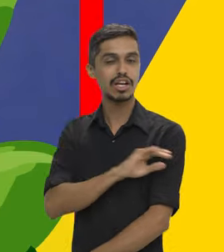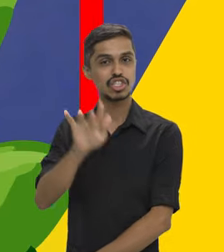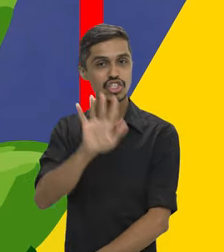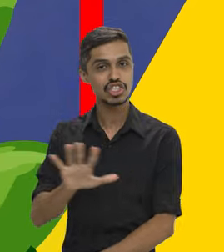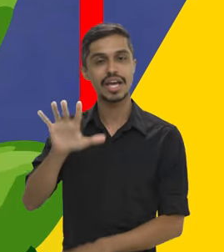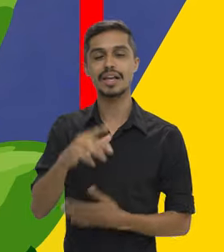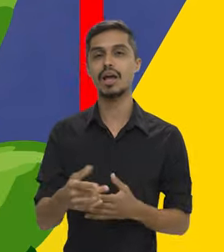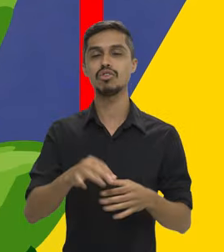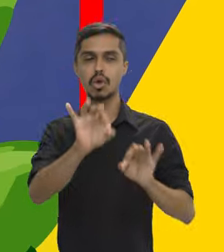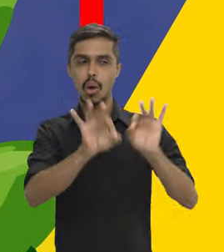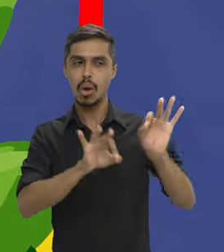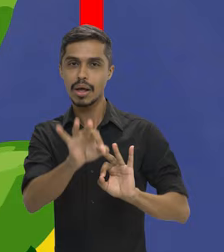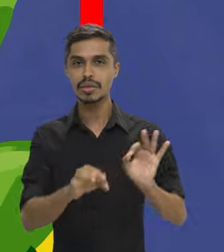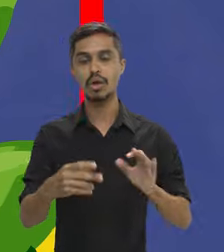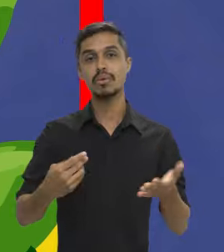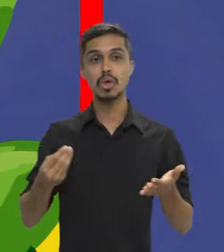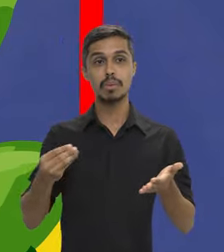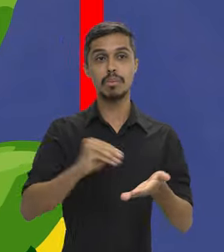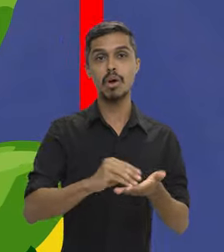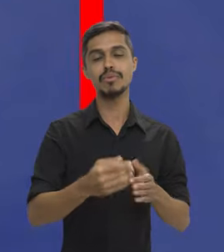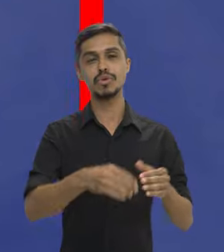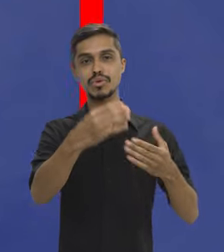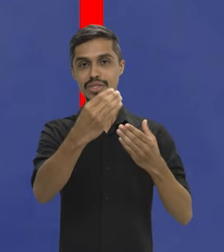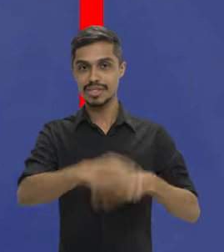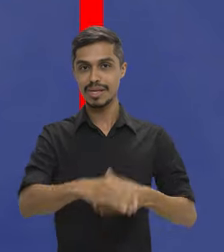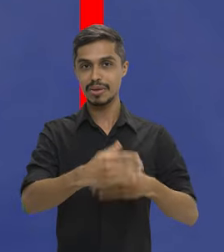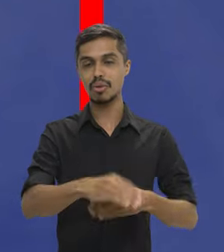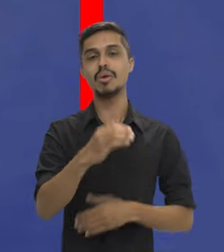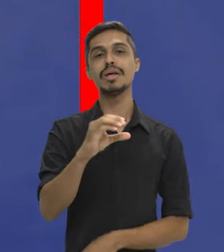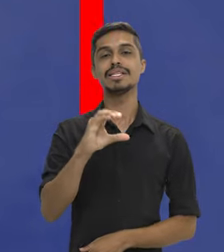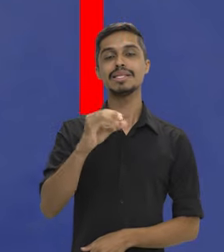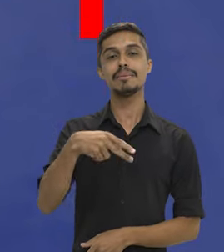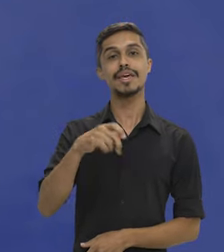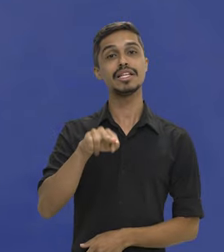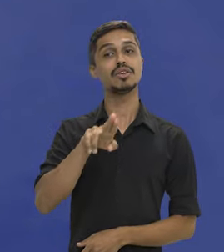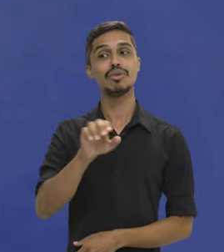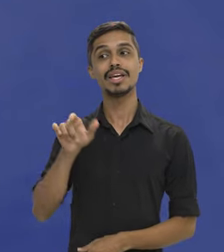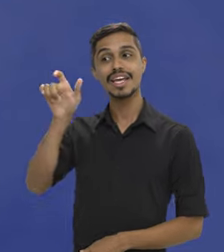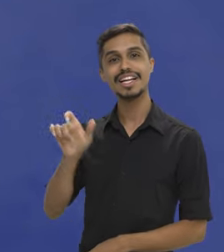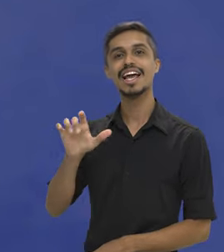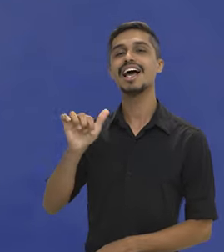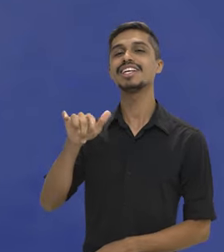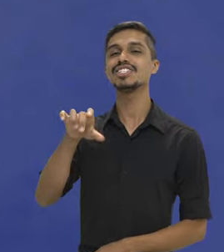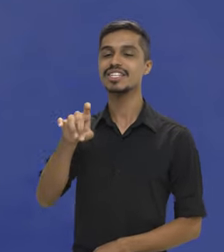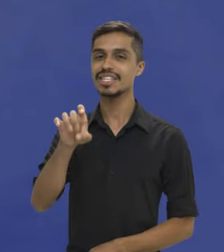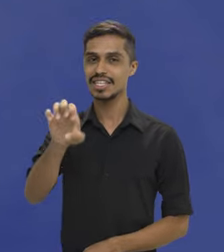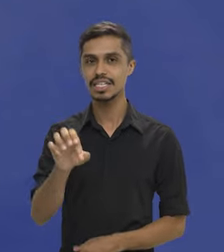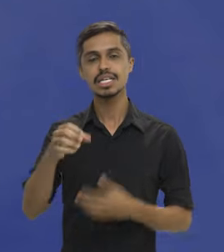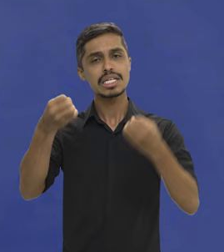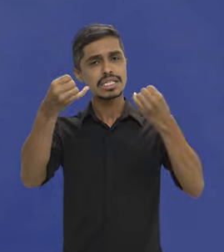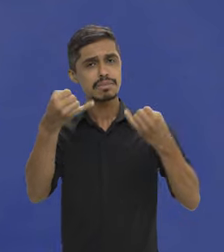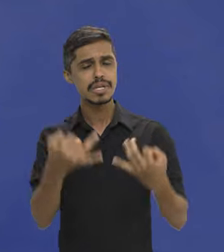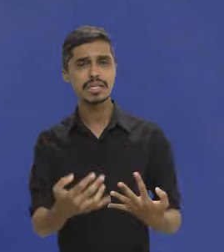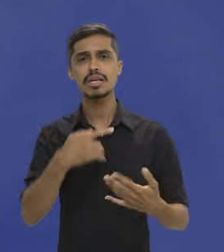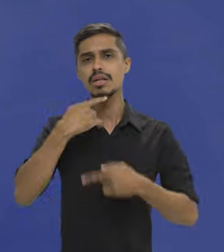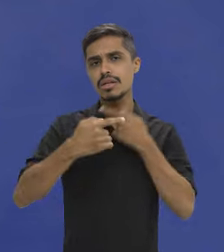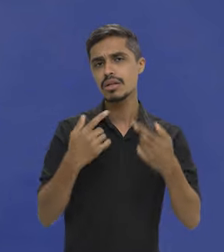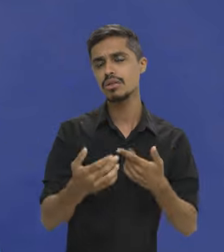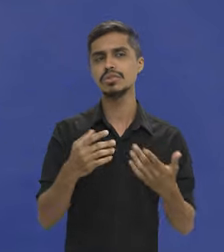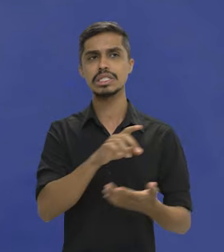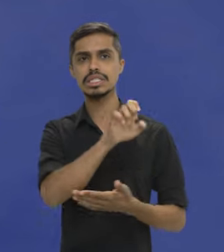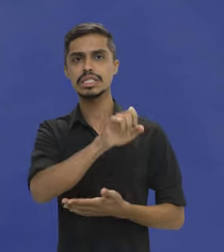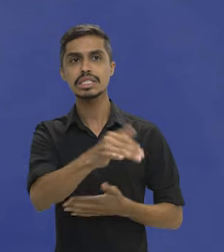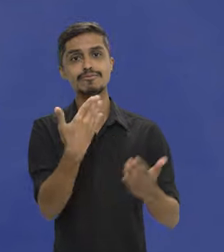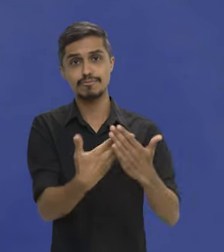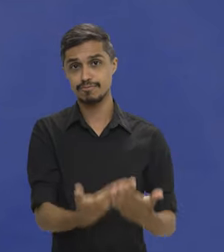Coordenador-Geral de Logística de Aplicação do CPNU, Alexandre Retamal, para responder alguns questionamentos de quem está